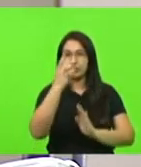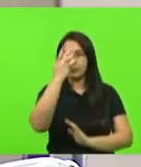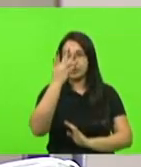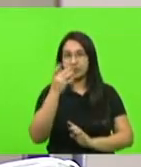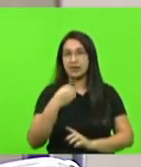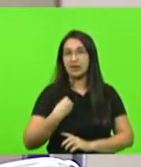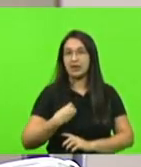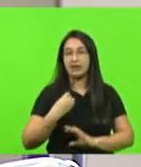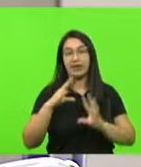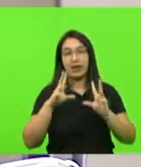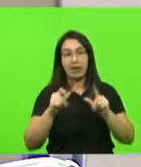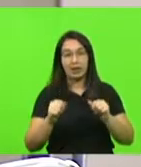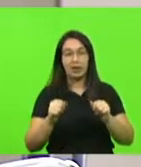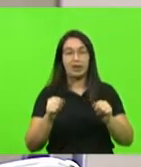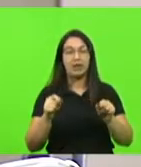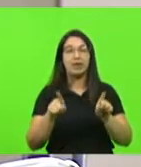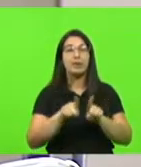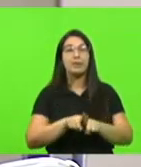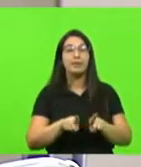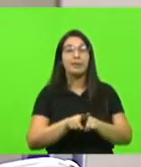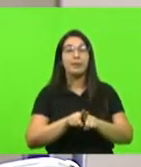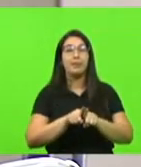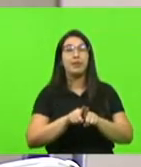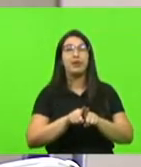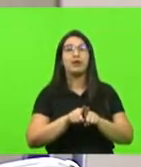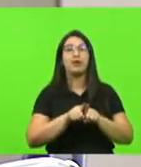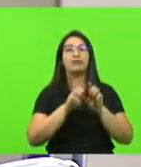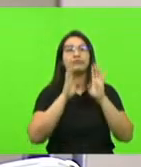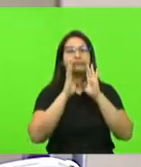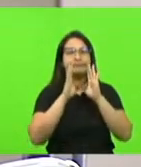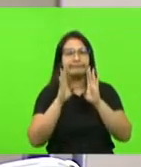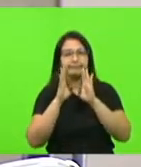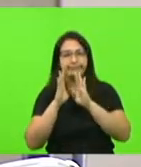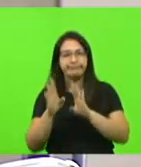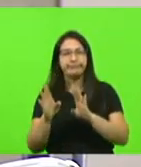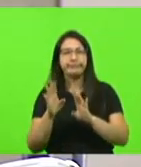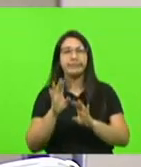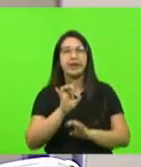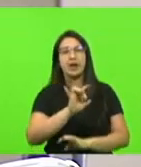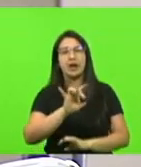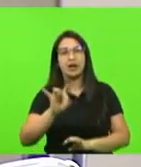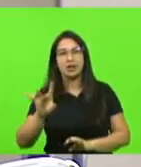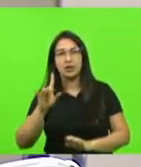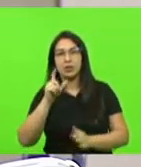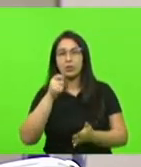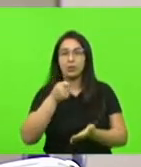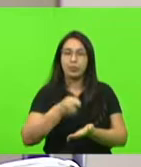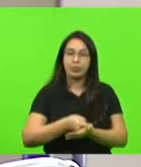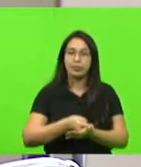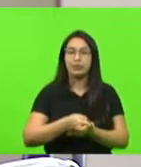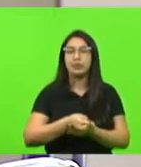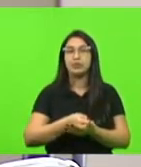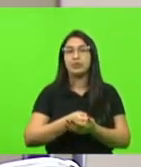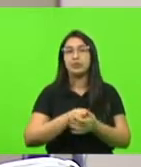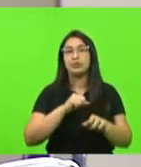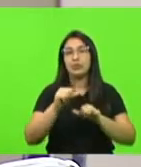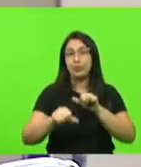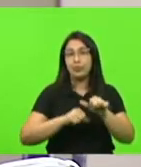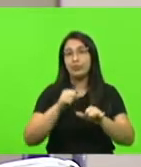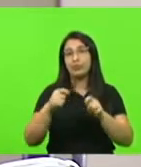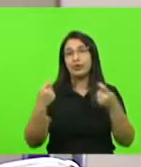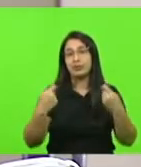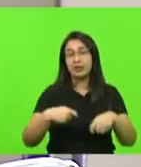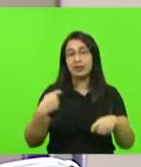e, acima de tudo, atender a esses compromissos que cada parlamentar tem. Claro que, em algumas situações, vocês terão que mudar o objeto, porque